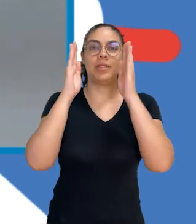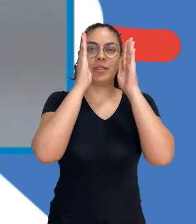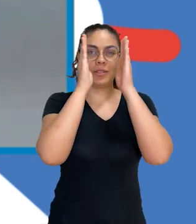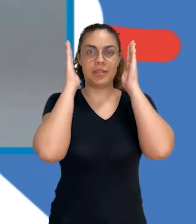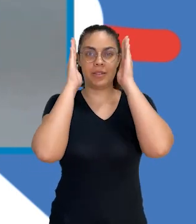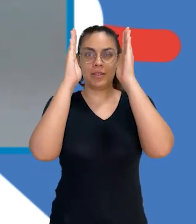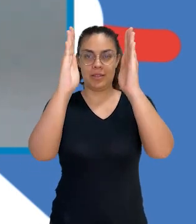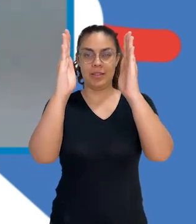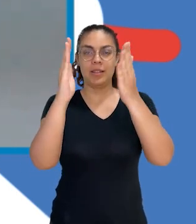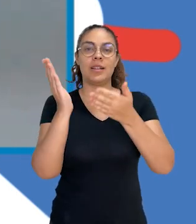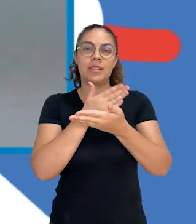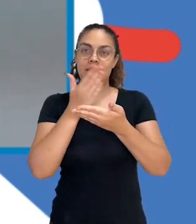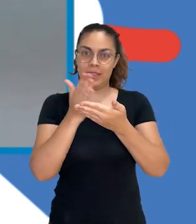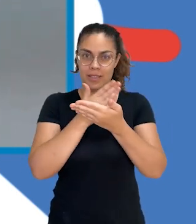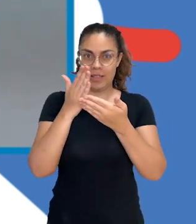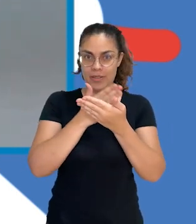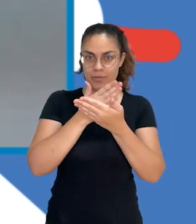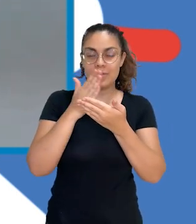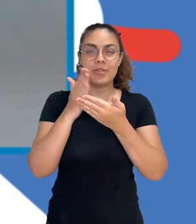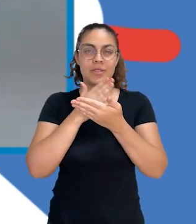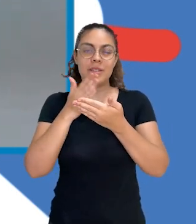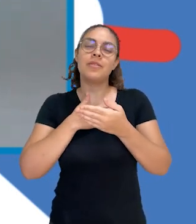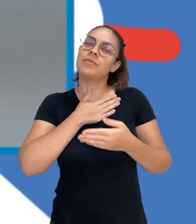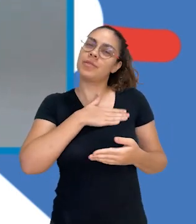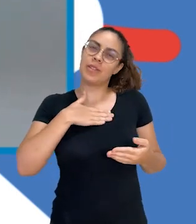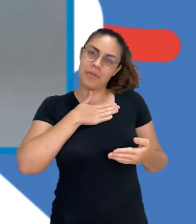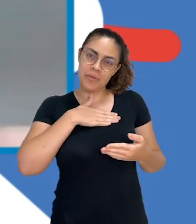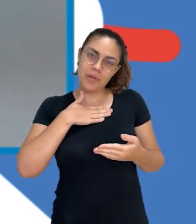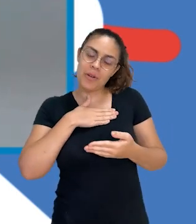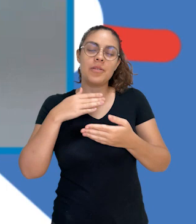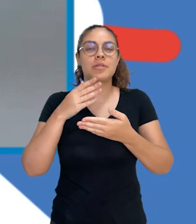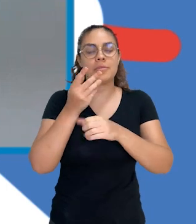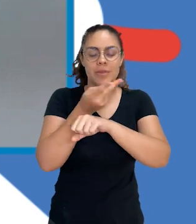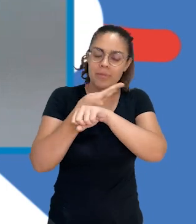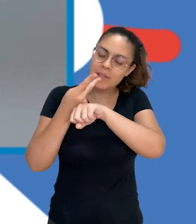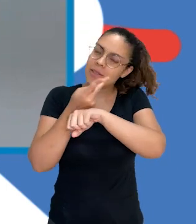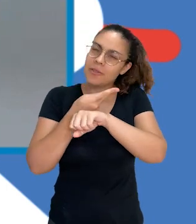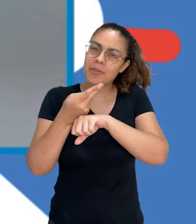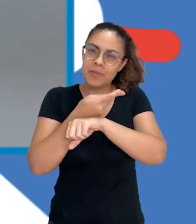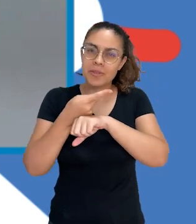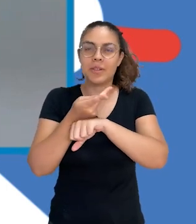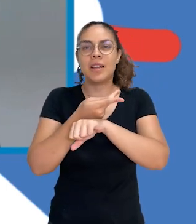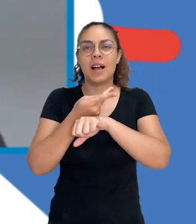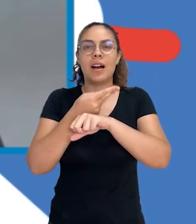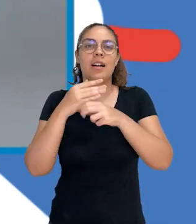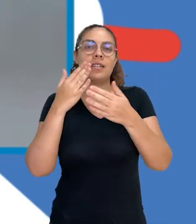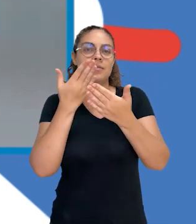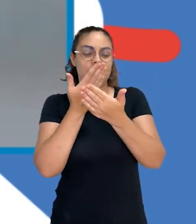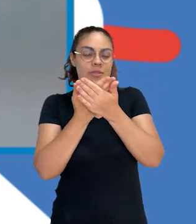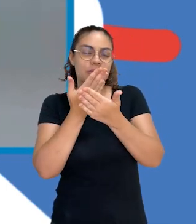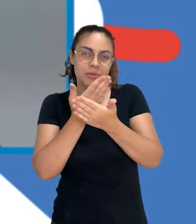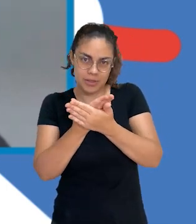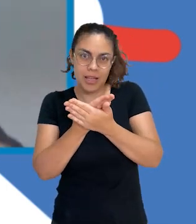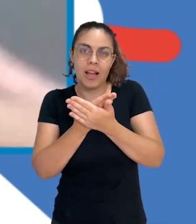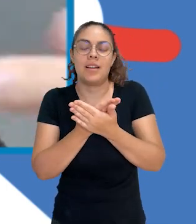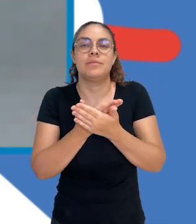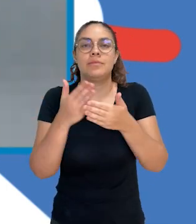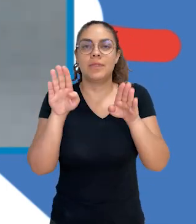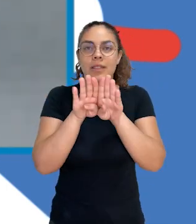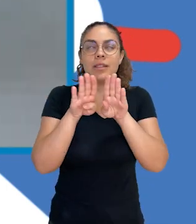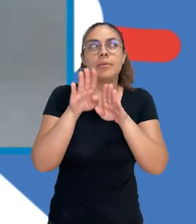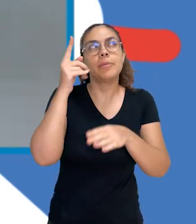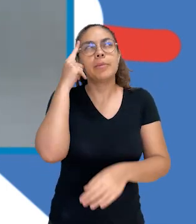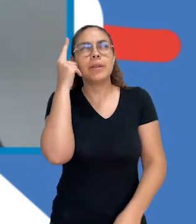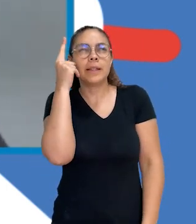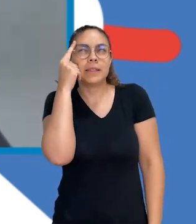minhas paixões, com meus livros, os livros que eu me debruço para fazer minhas pesquisas, para fazer as minhas aulas e as minhas